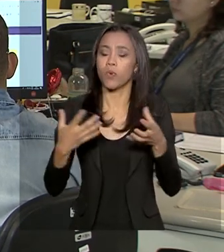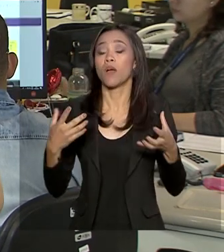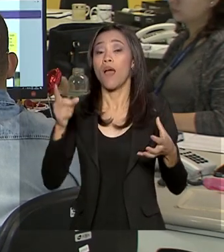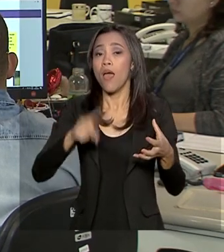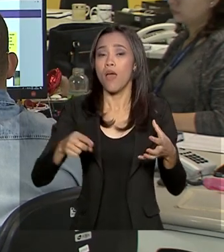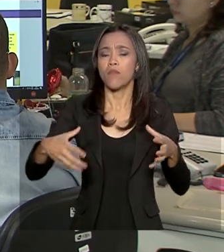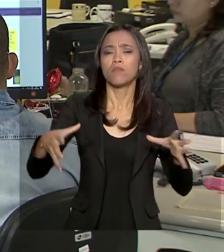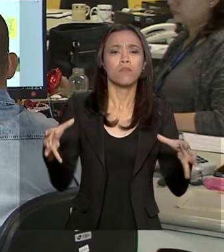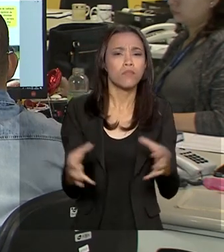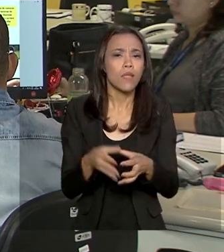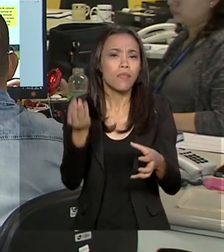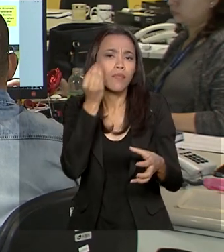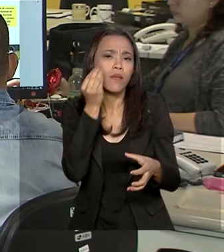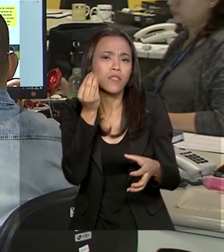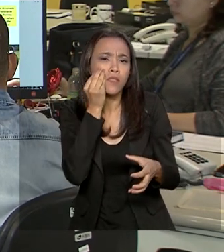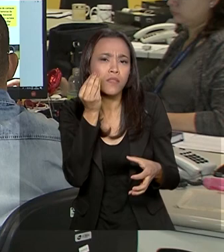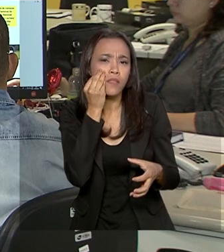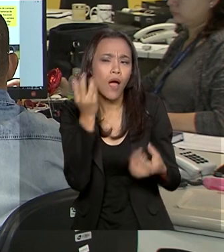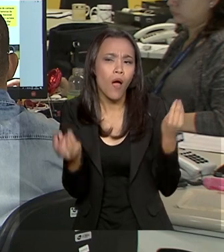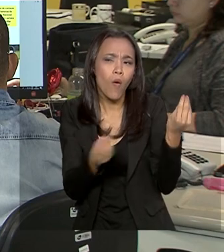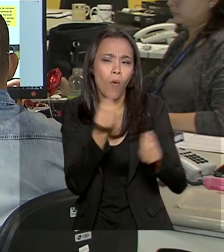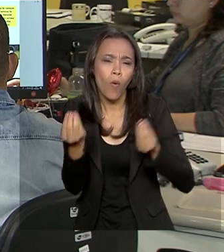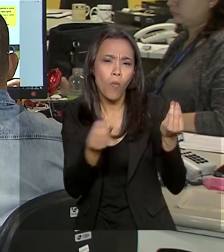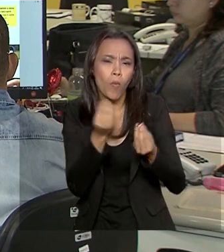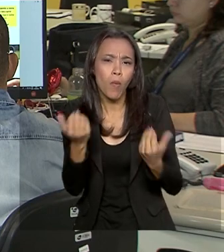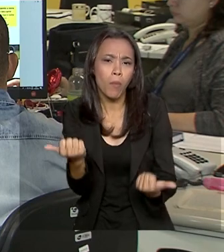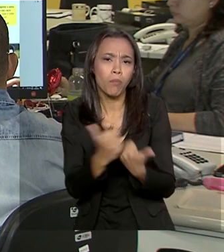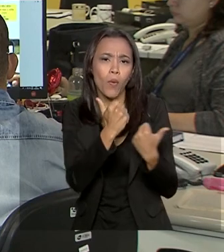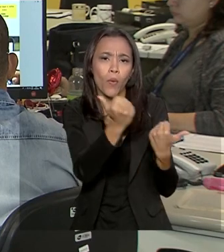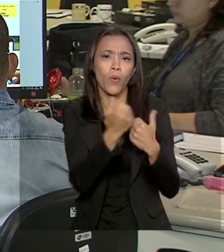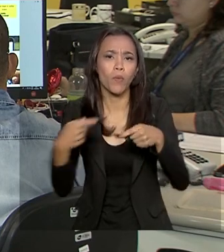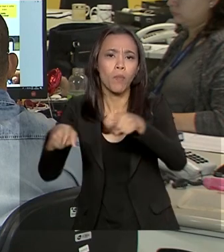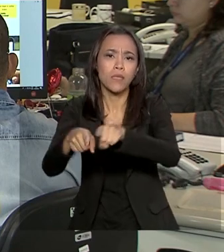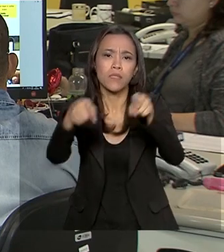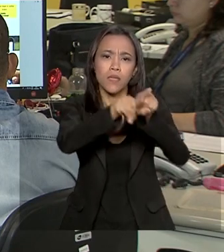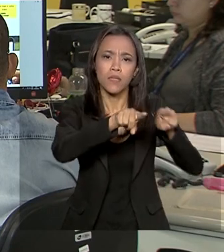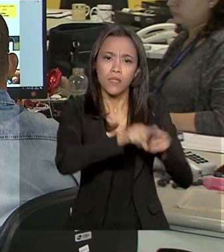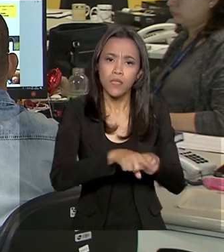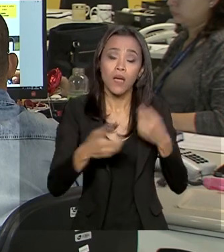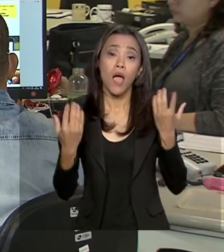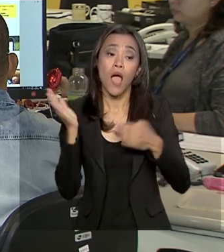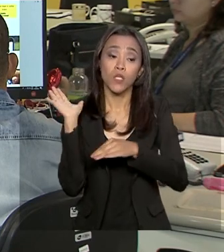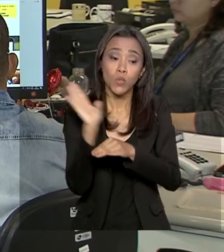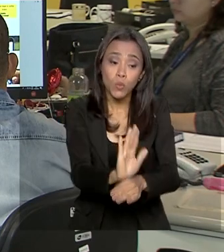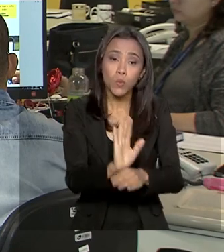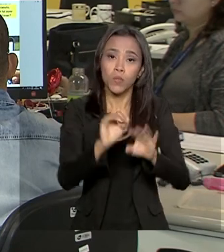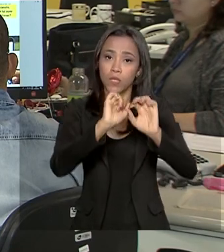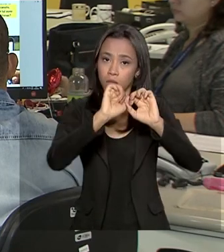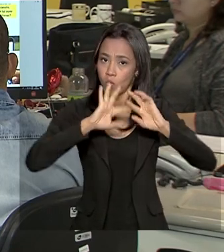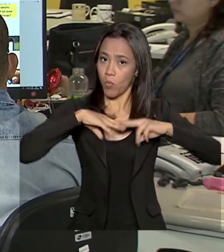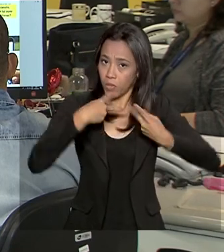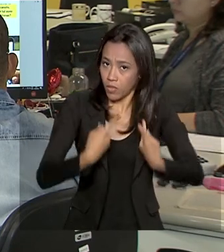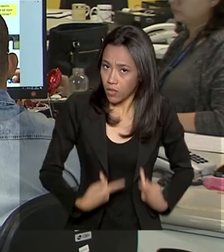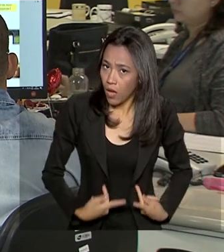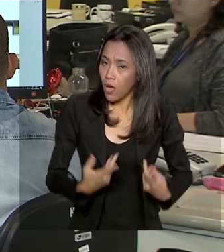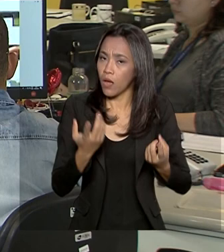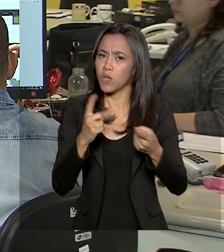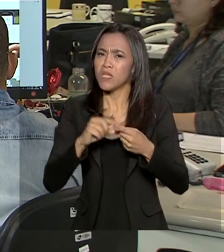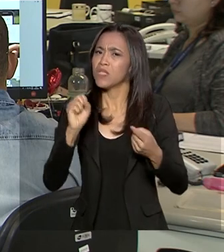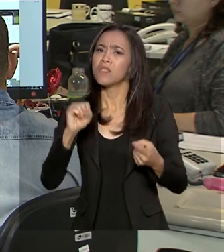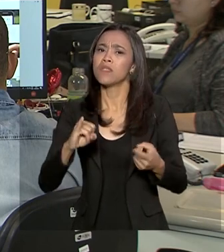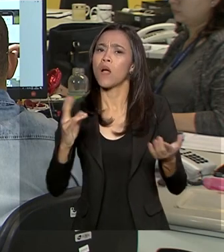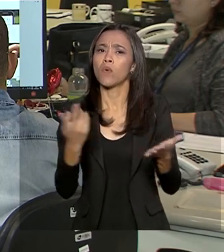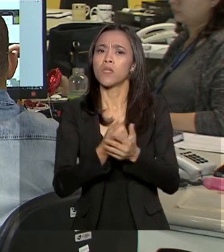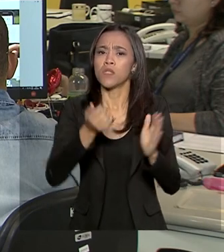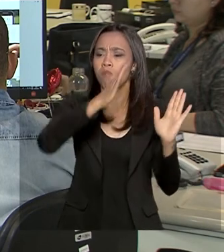exercício para testar a capacidade de cooperação regional marítima em cenários de ajuda humanitária e resposta a desastres naturais.